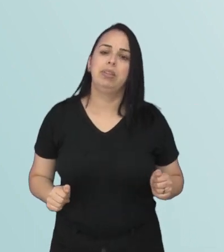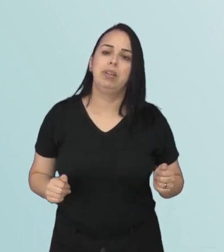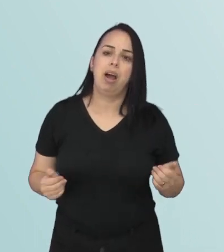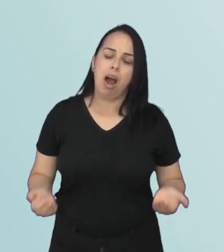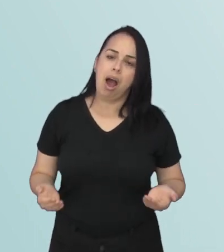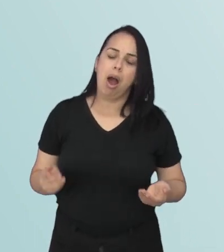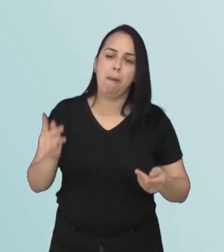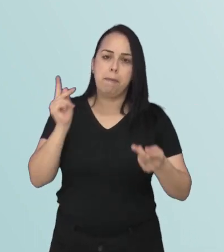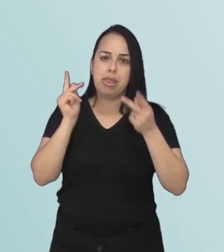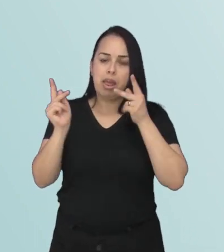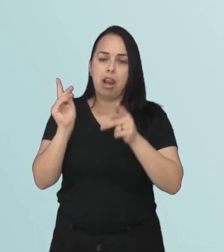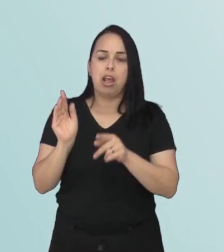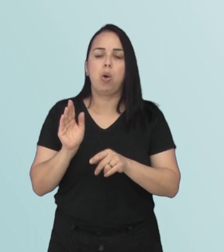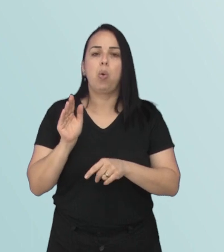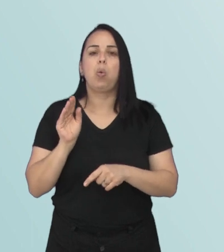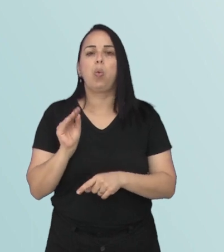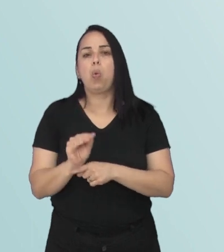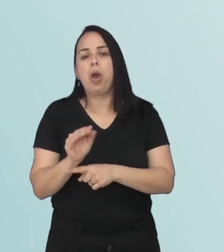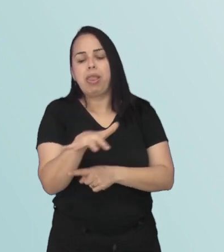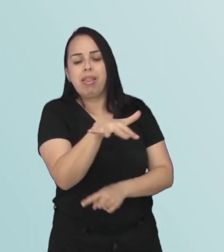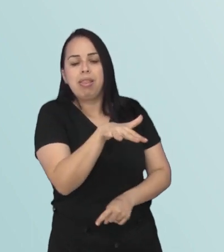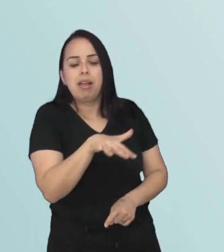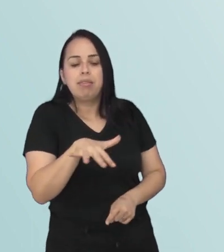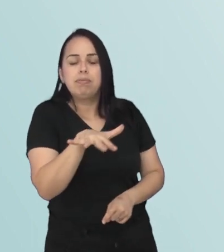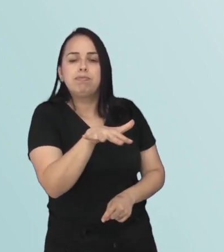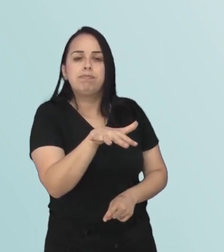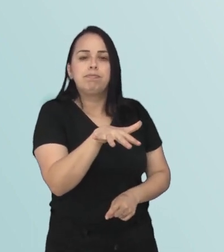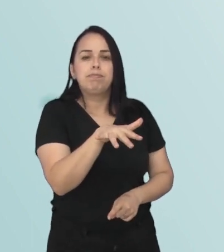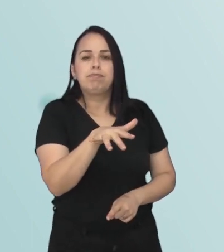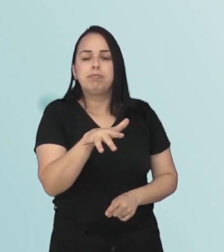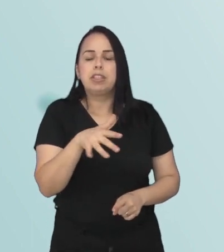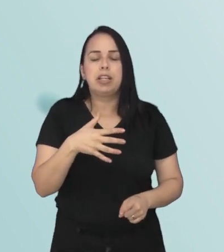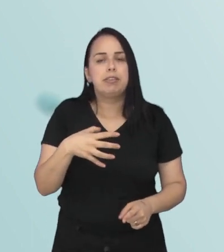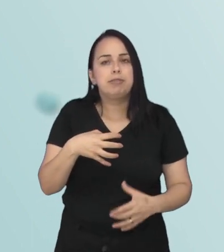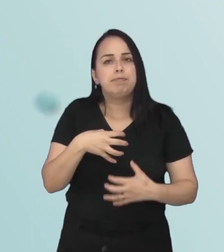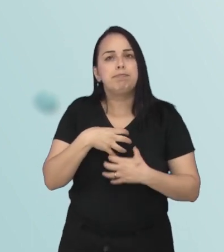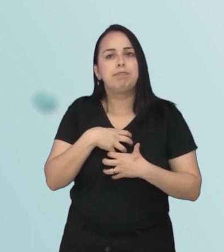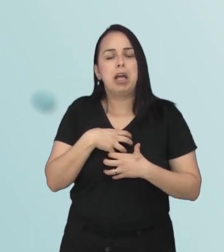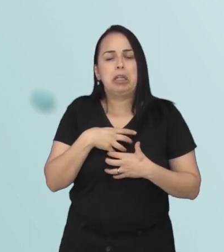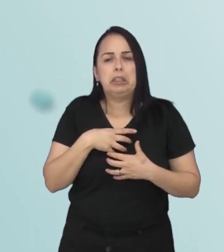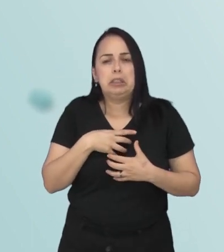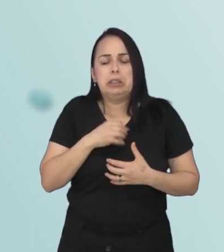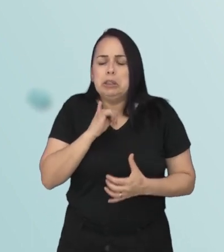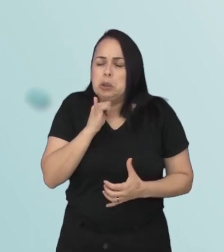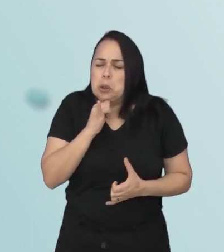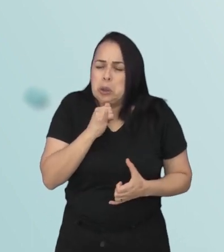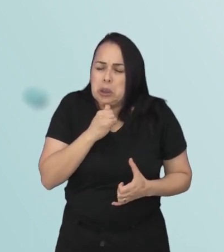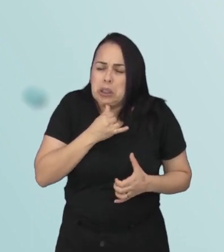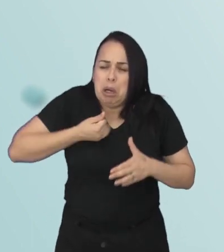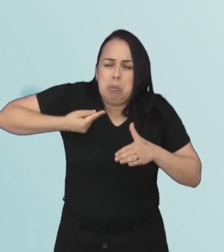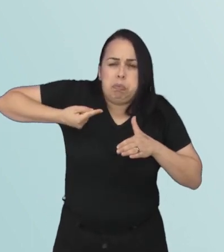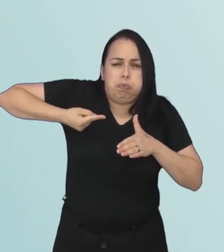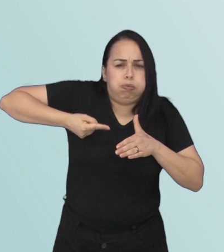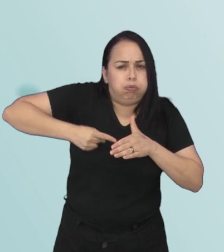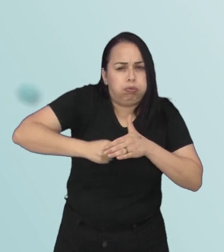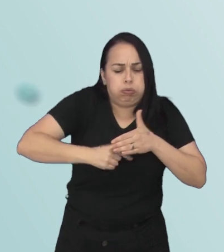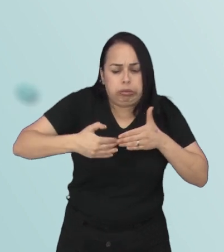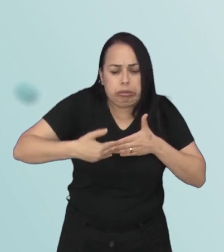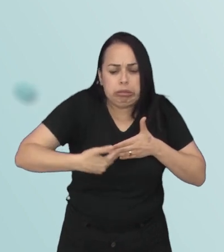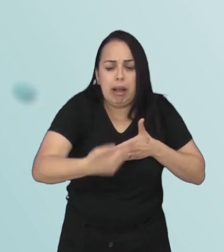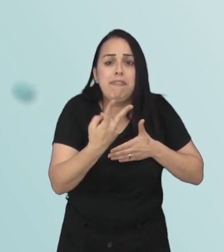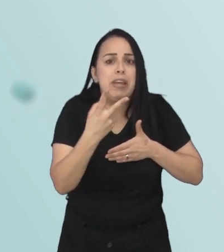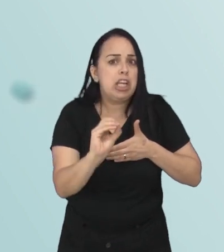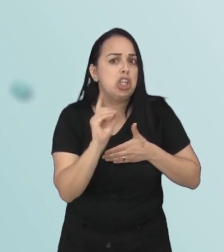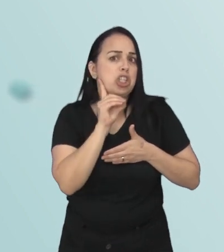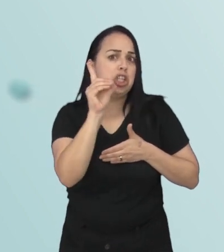O psiquiatra, ele cuida de situações onde você sente, por exemplo, uma tristeza excessiva que perdura por 20